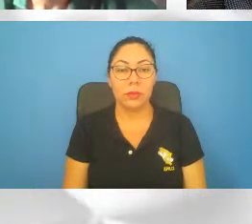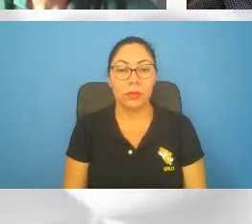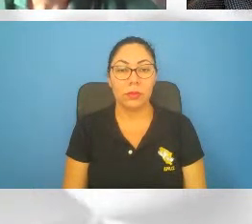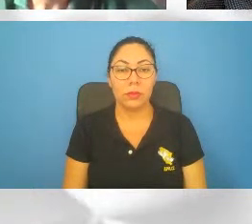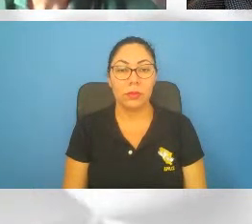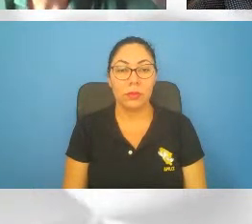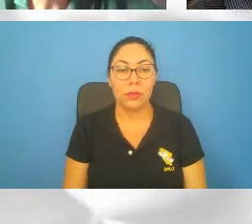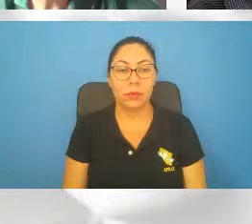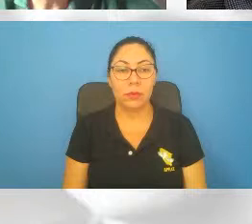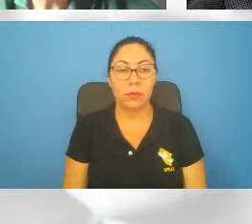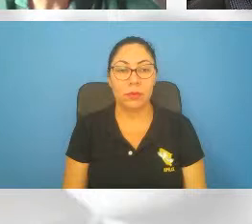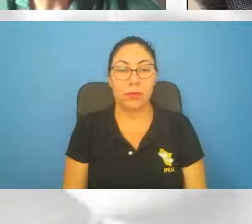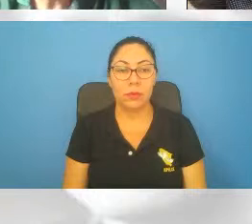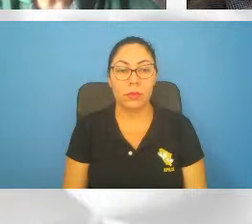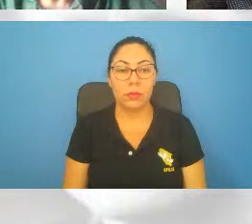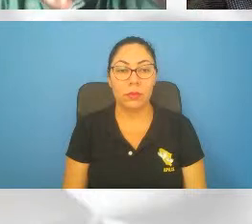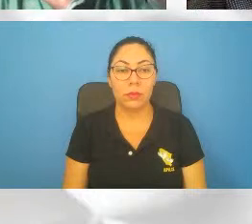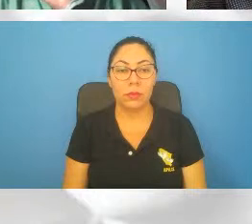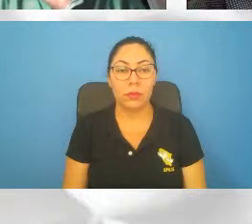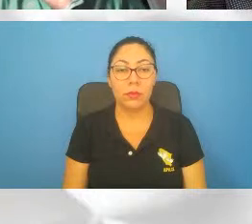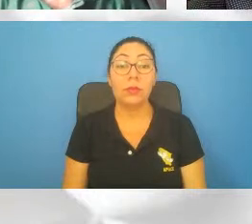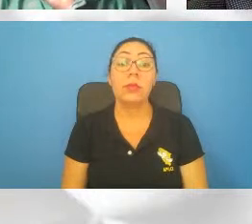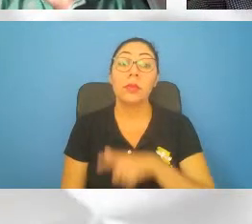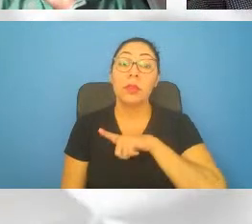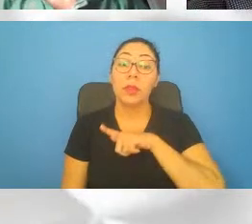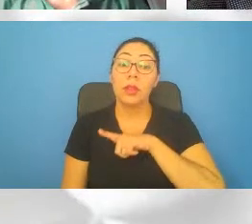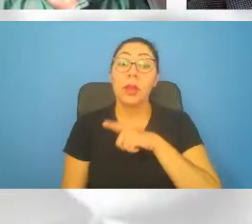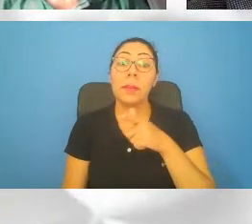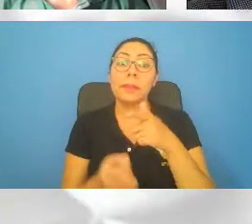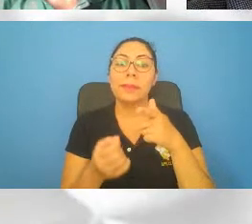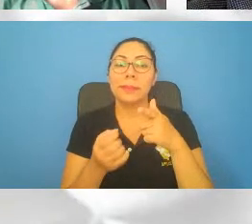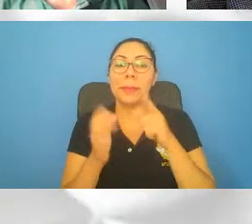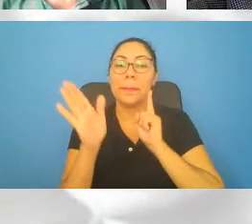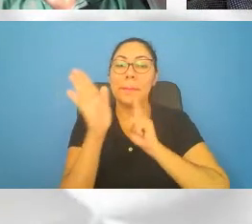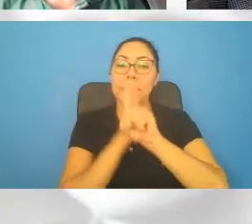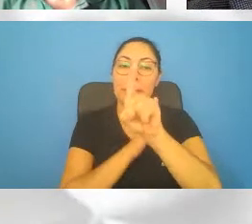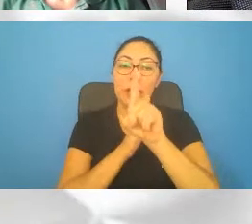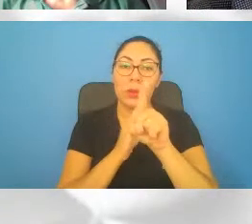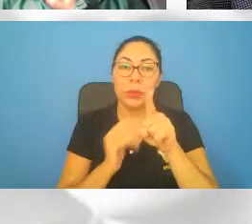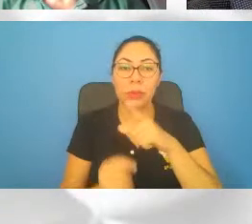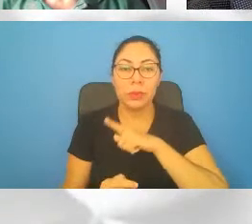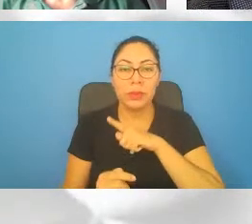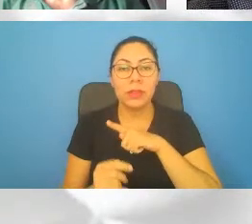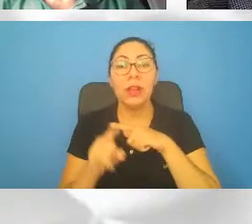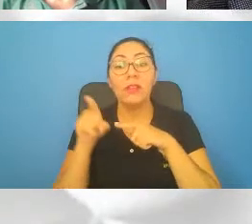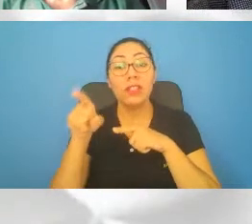Pronto, acho que seria para os três, eu acho, não é essa aí? Essa está boa para Reinaldo.